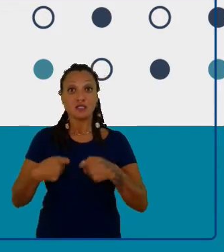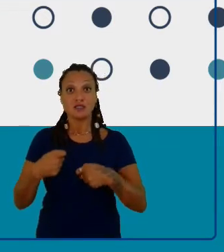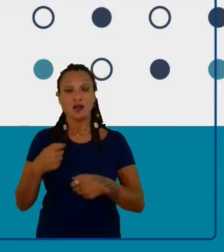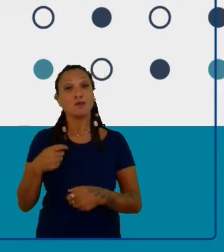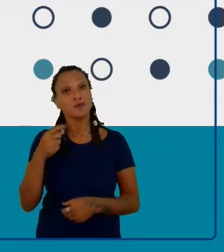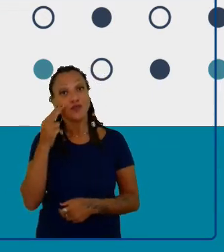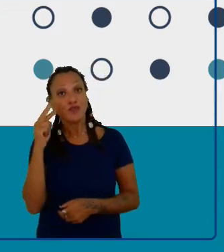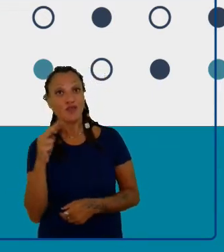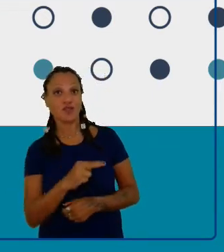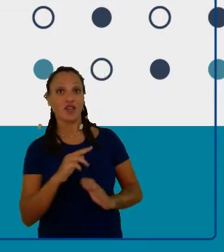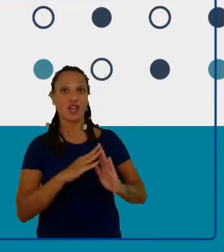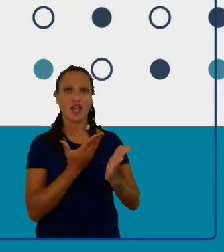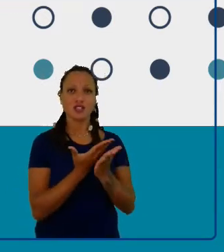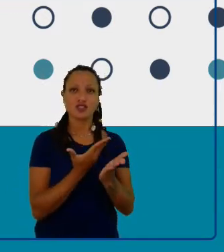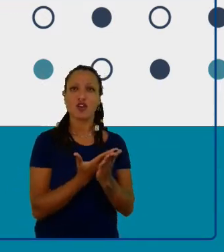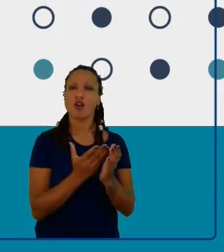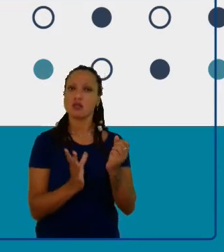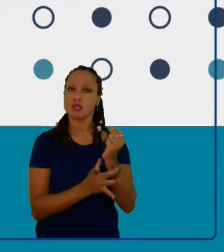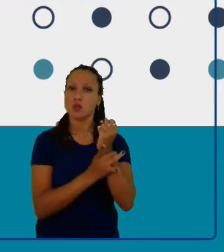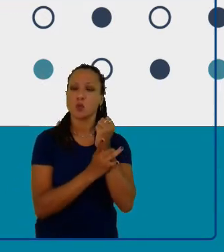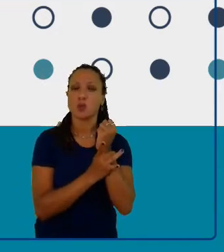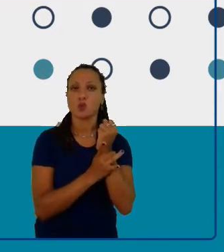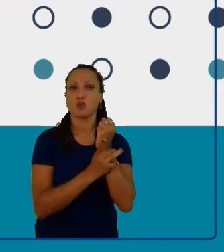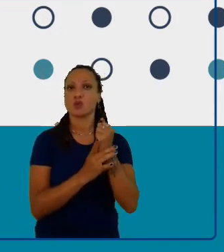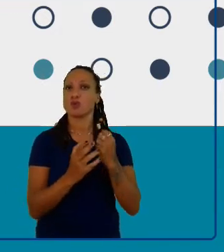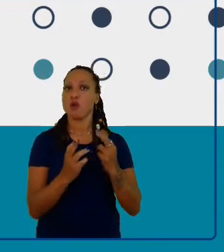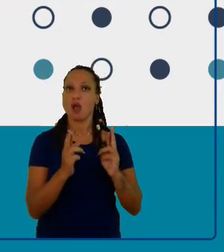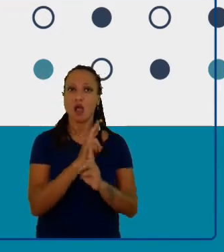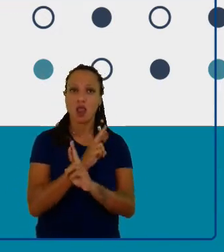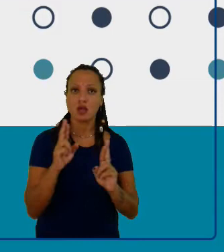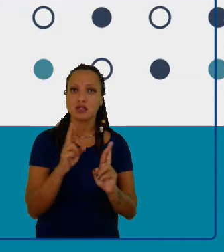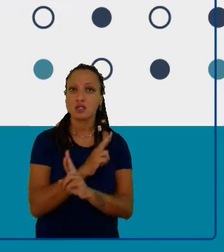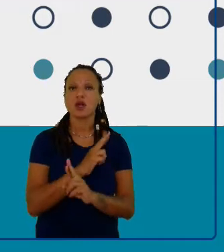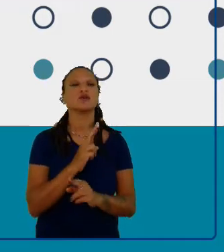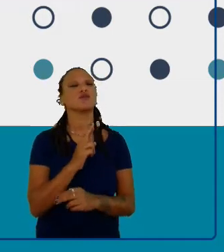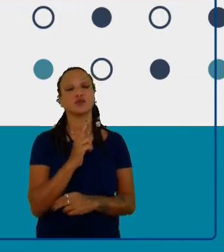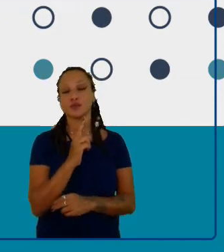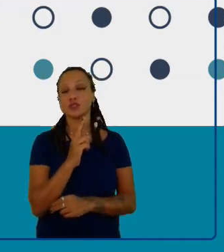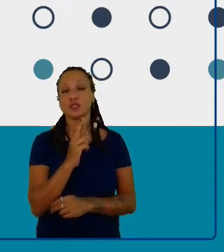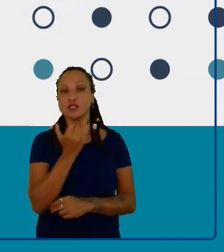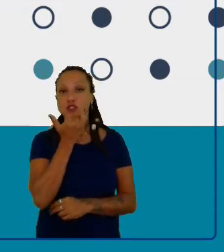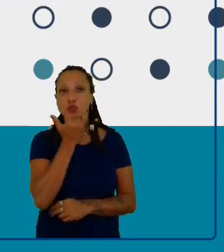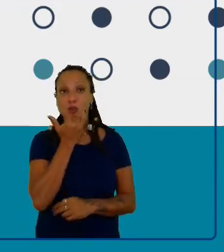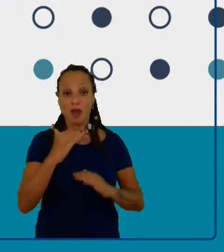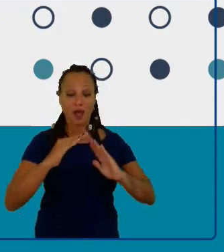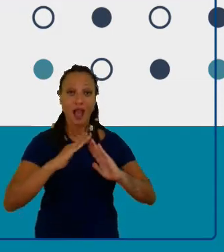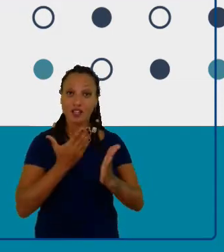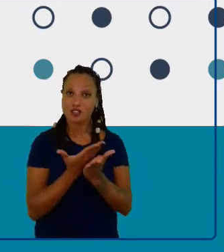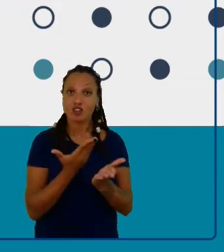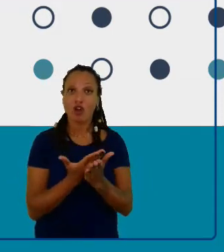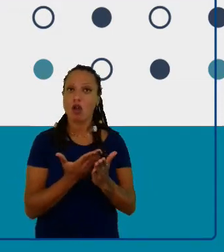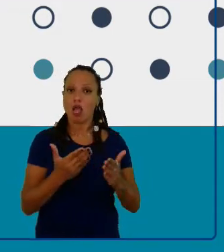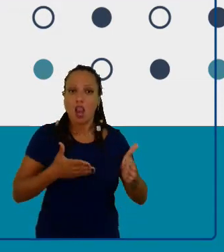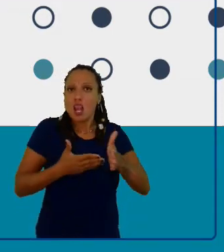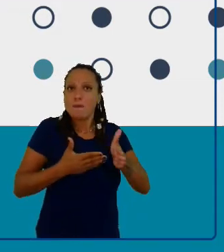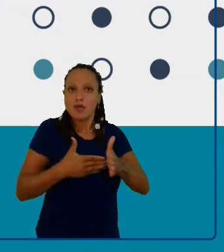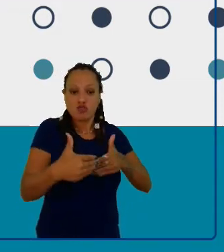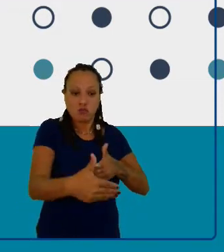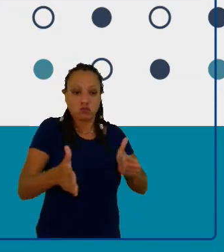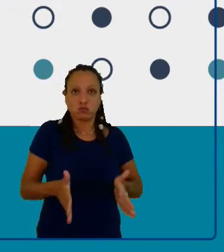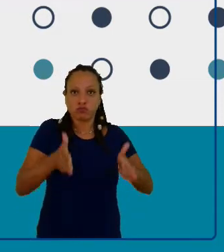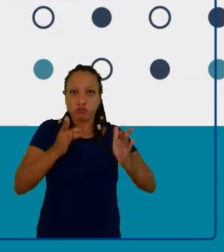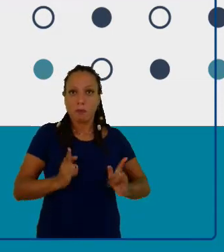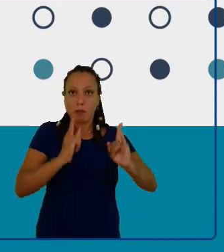escola sem muros, das relações, das relações do conhecimento, do compartilhamento